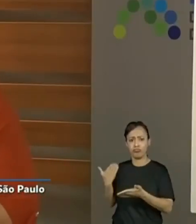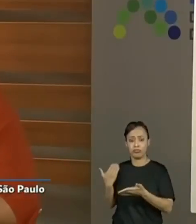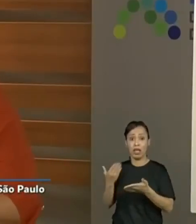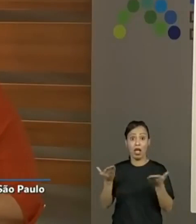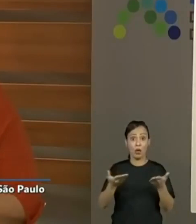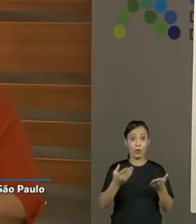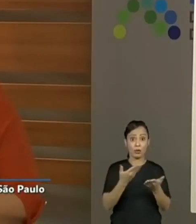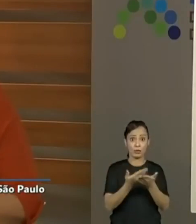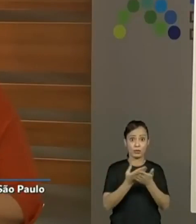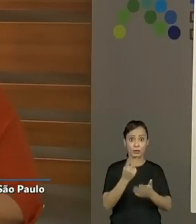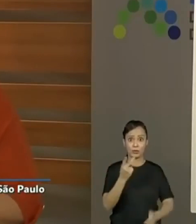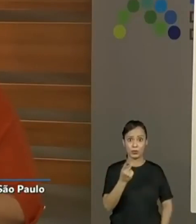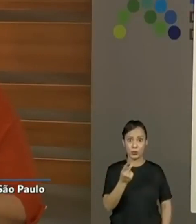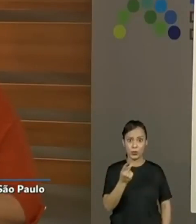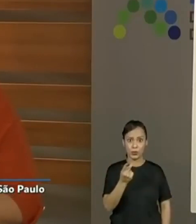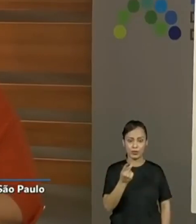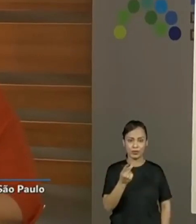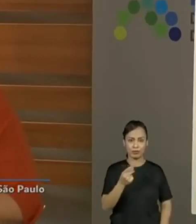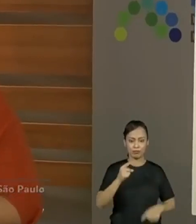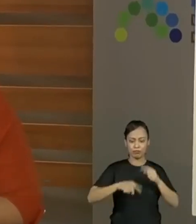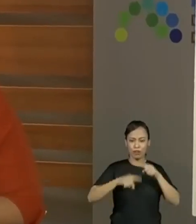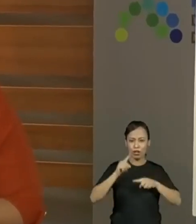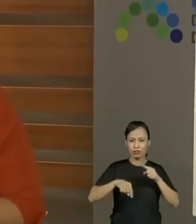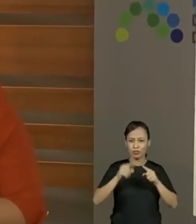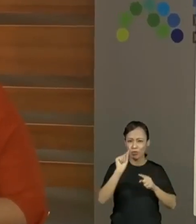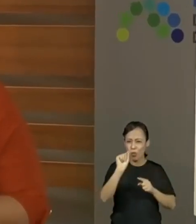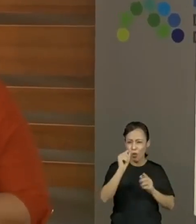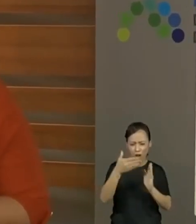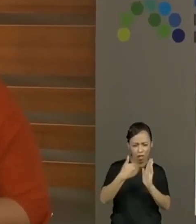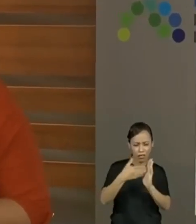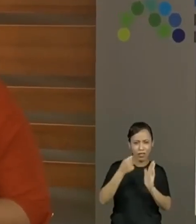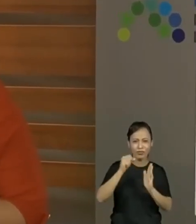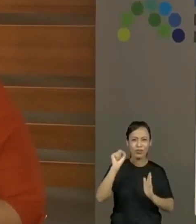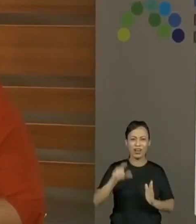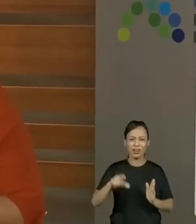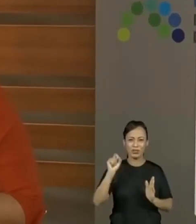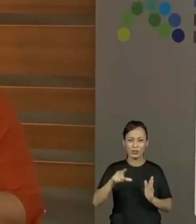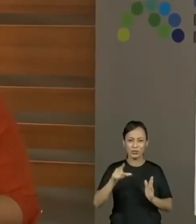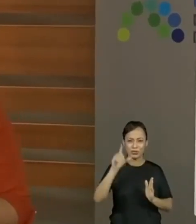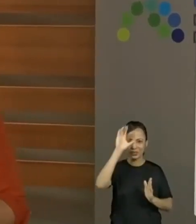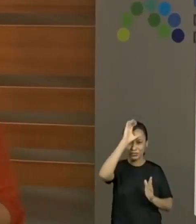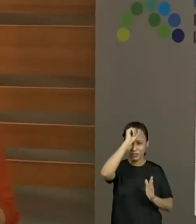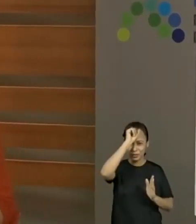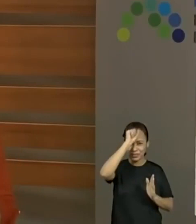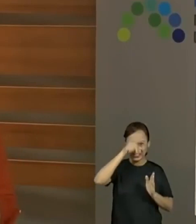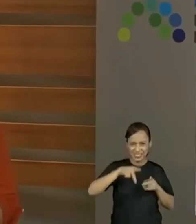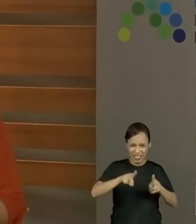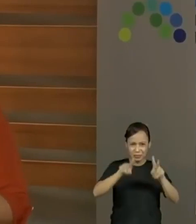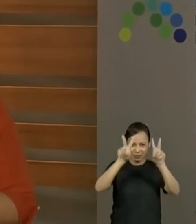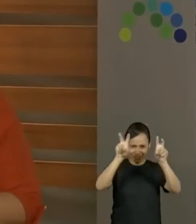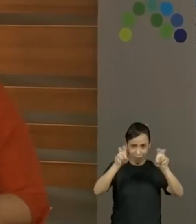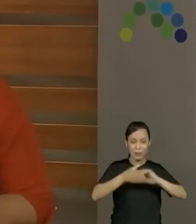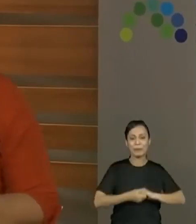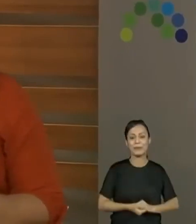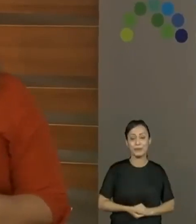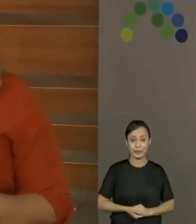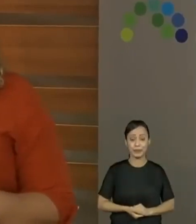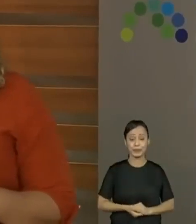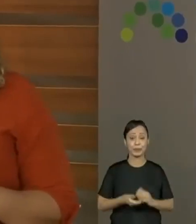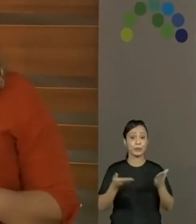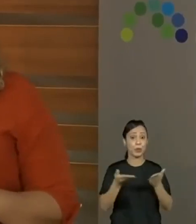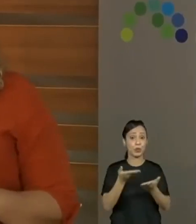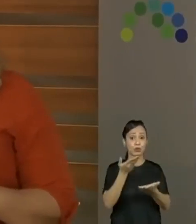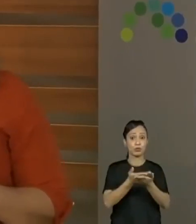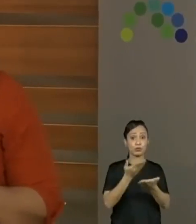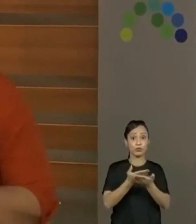sequência 2 do material Aprender Sempre. Hoje nós estamos aqui dando continuidade com as